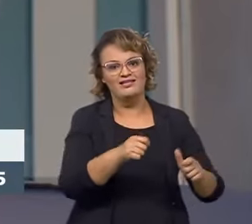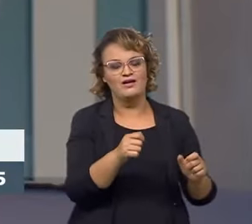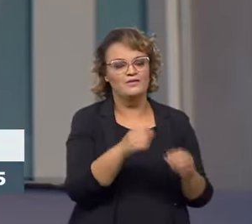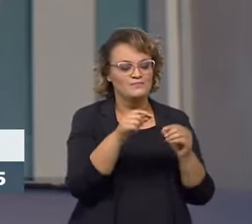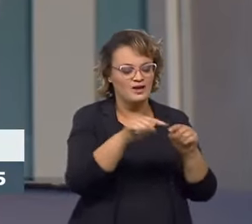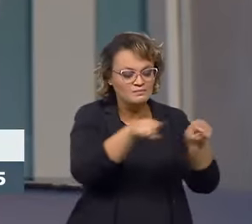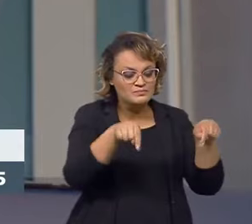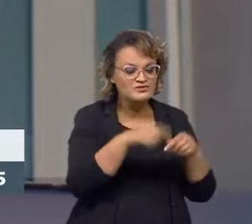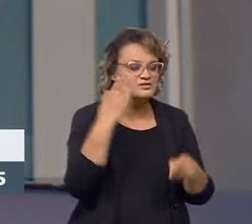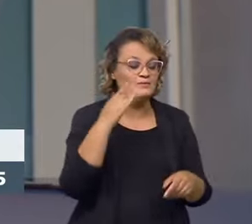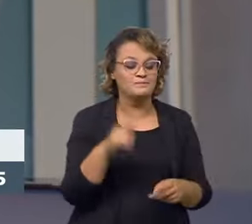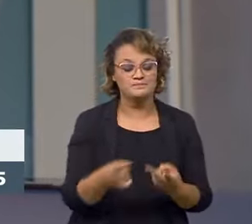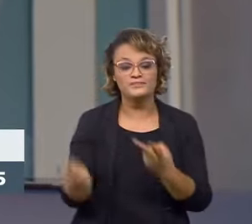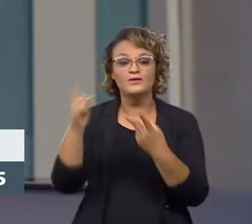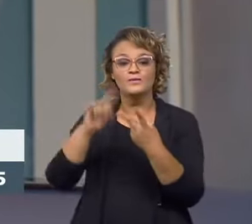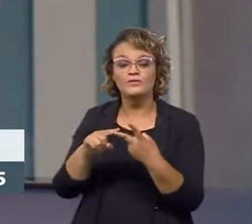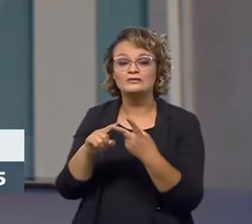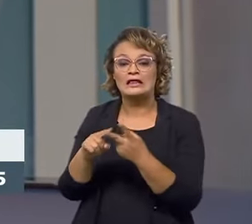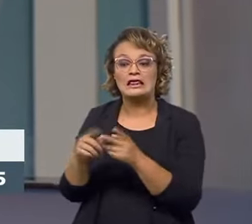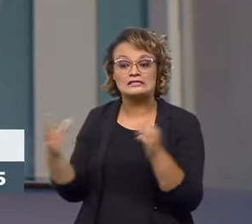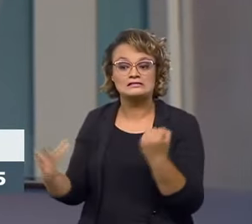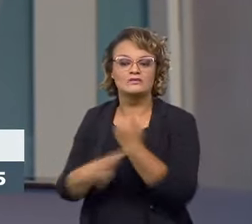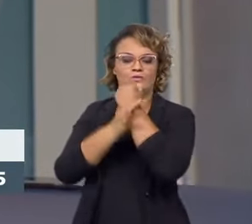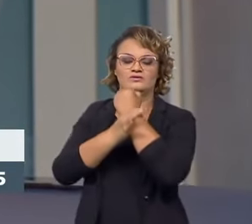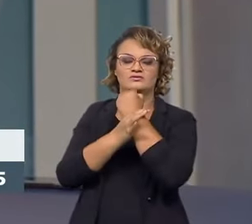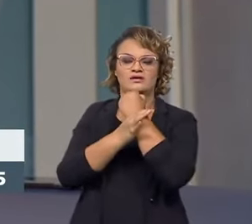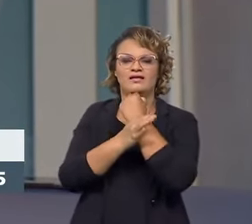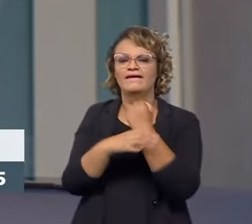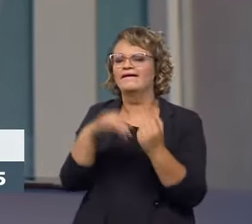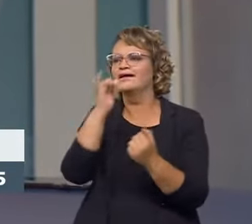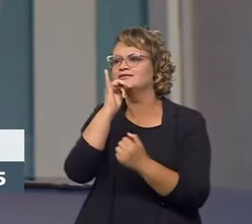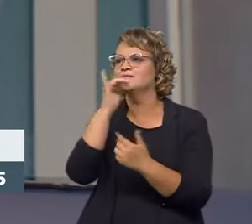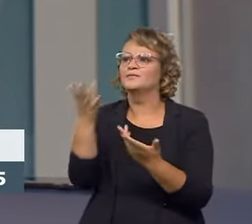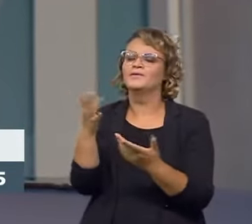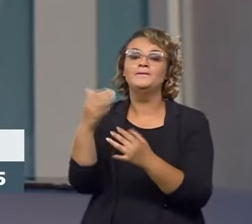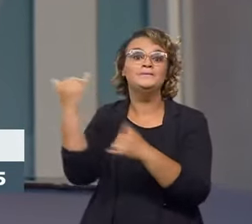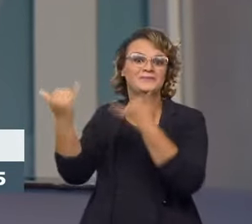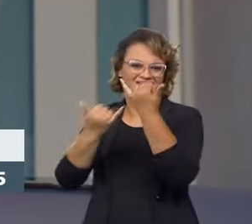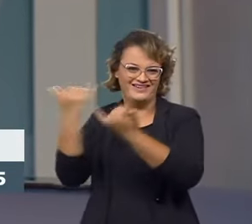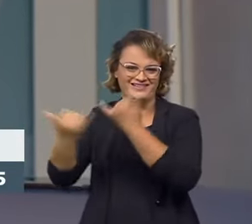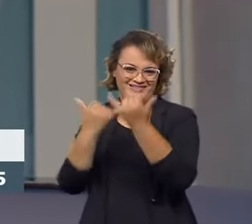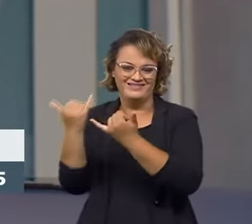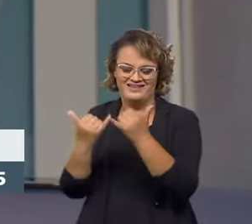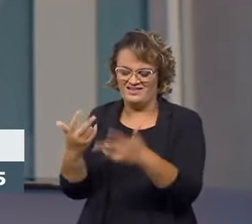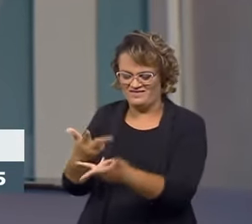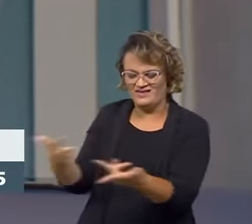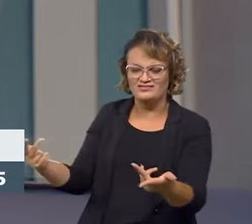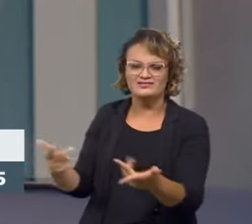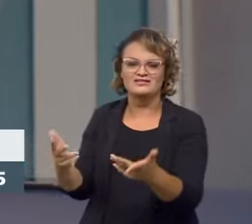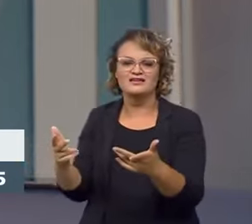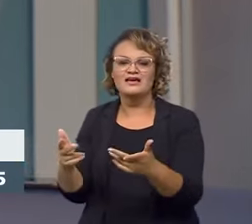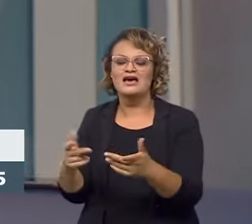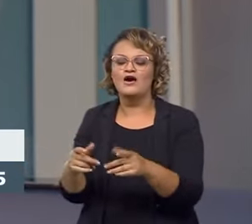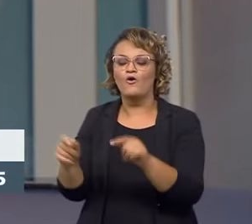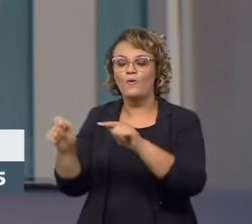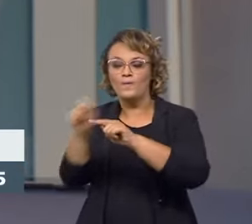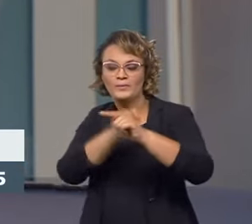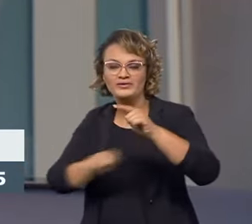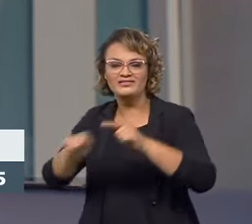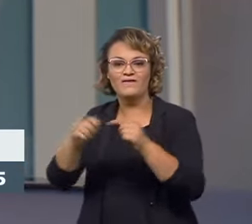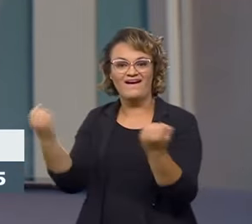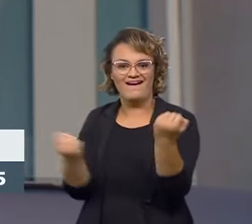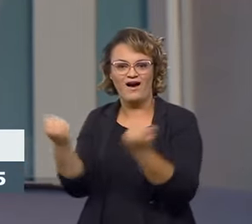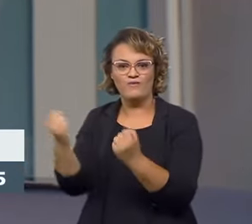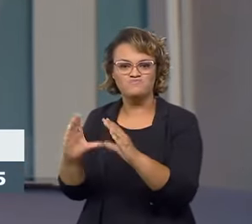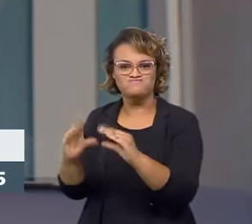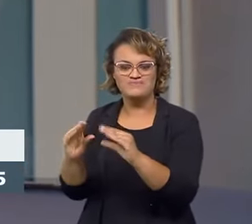Outra é segurança de produtos em geral. Então, nós estamos falando aqui, por exemplo, dos brinquedos que eu já comentei, um pneu de carro. Esse